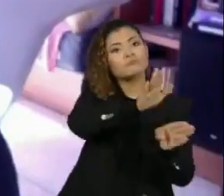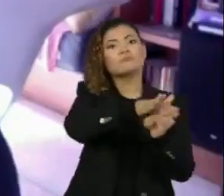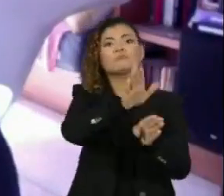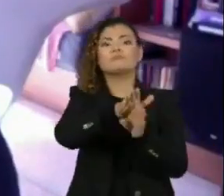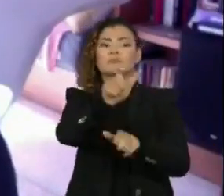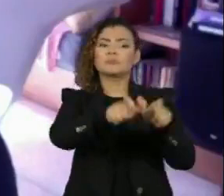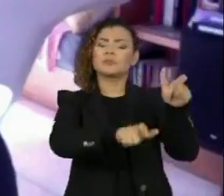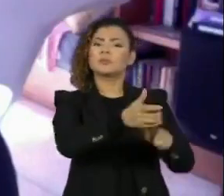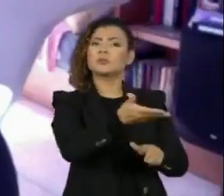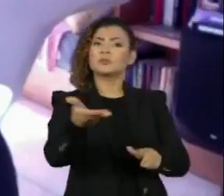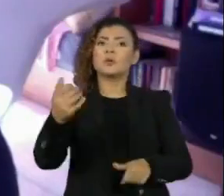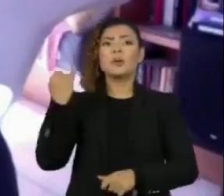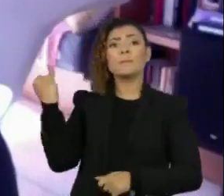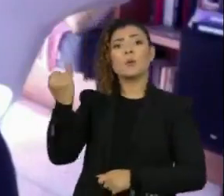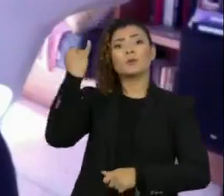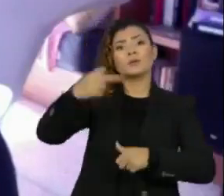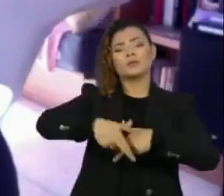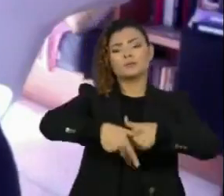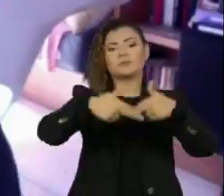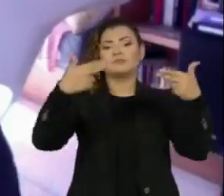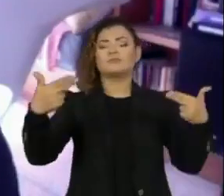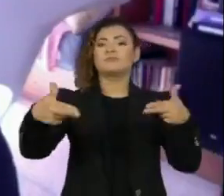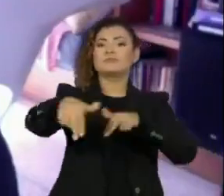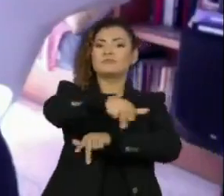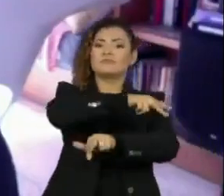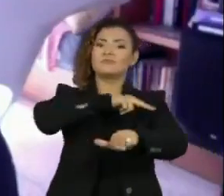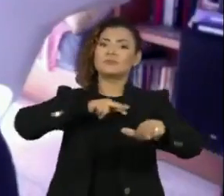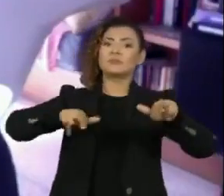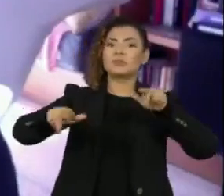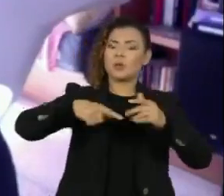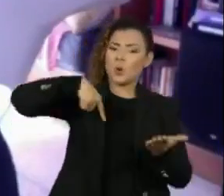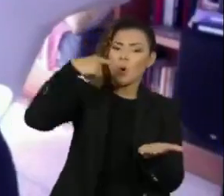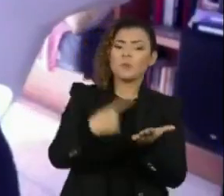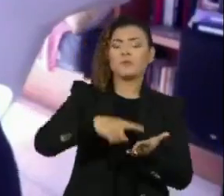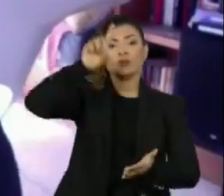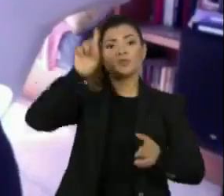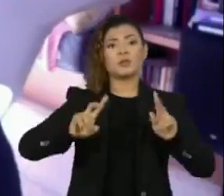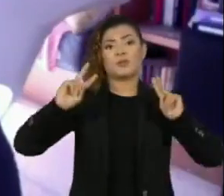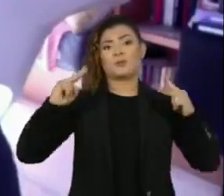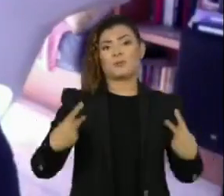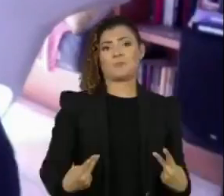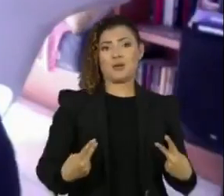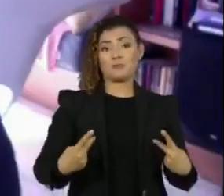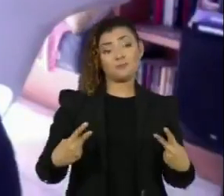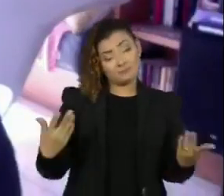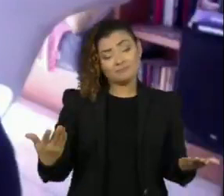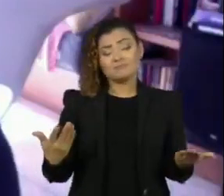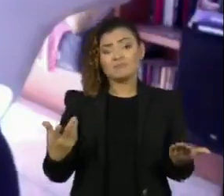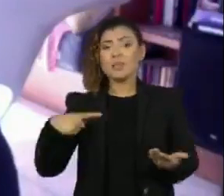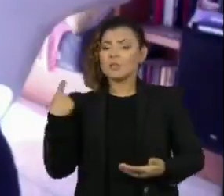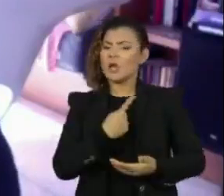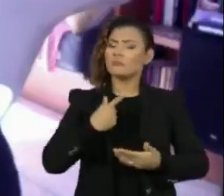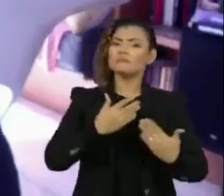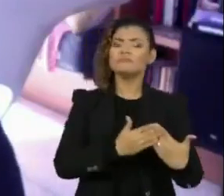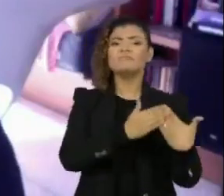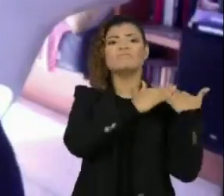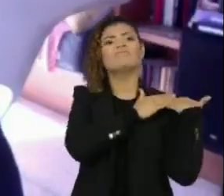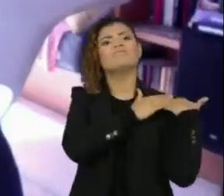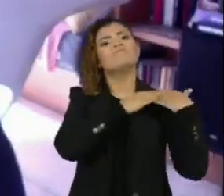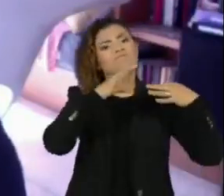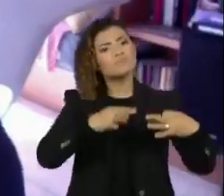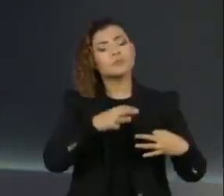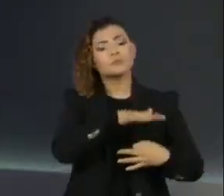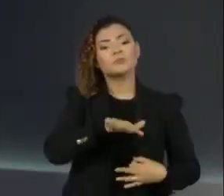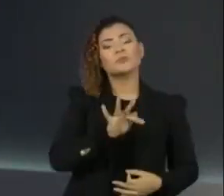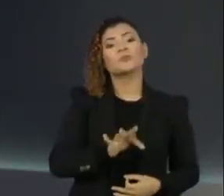pessoas, da importância da diversidade, do compromisso com os direitos humanos, que é um pouco as tarefas que a gente tem